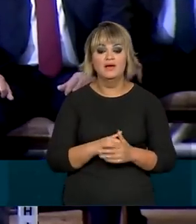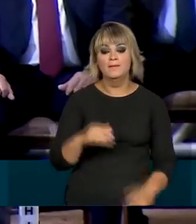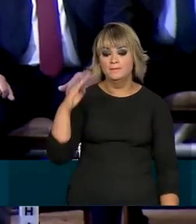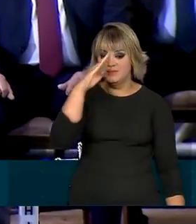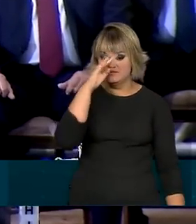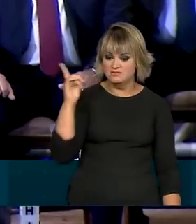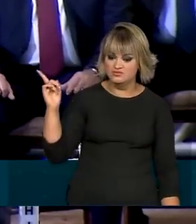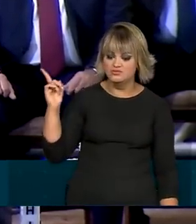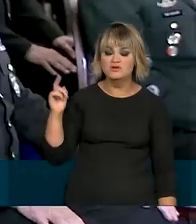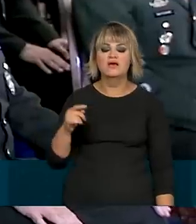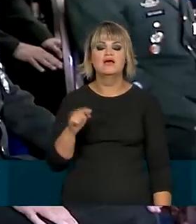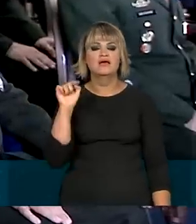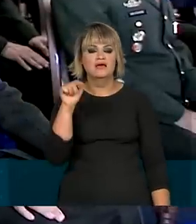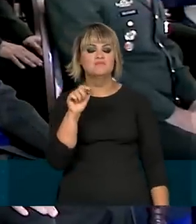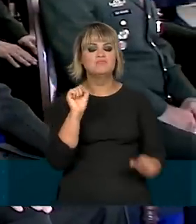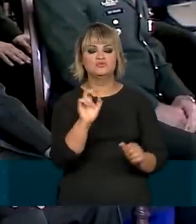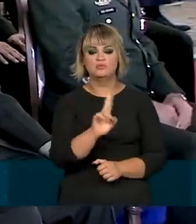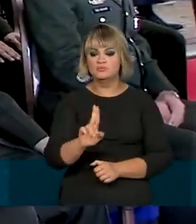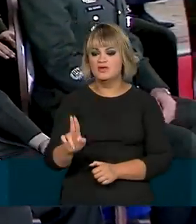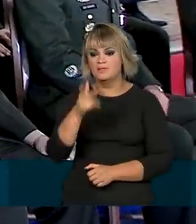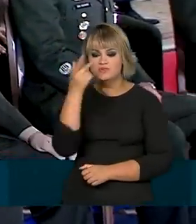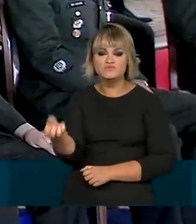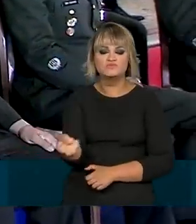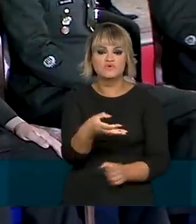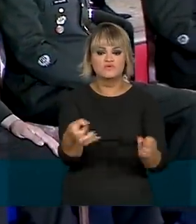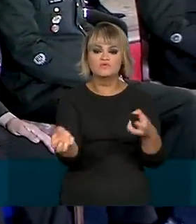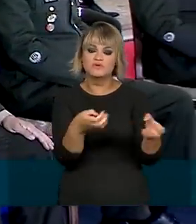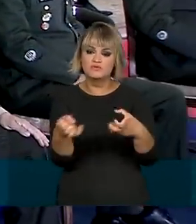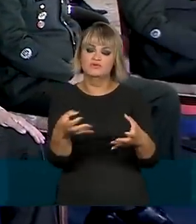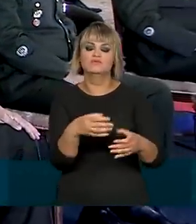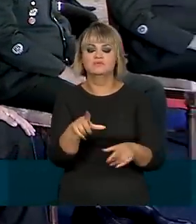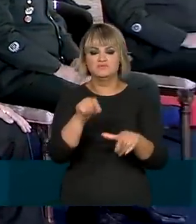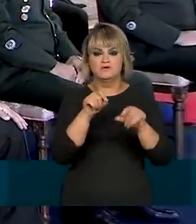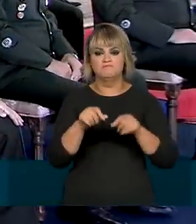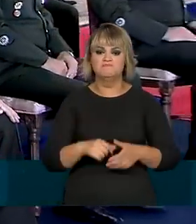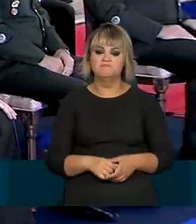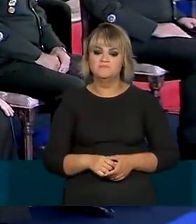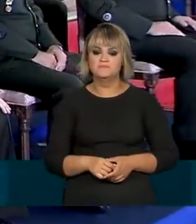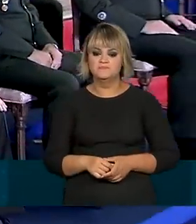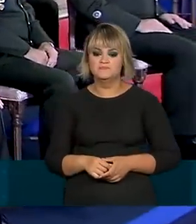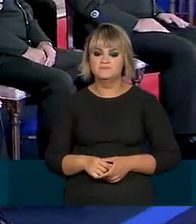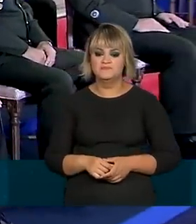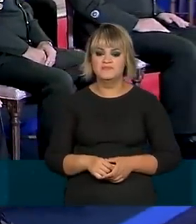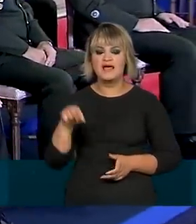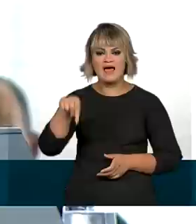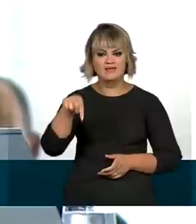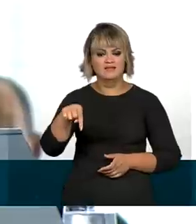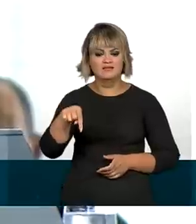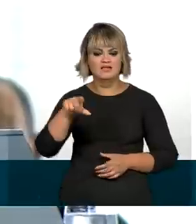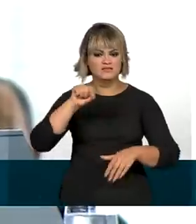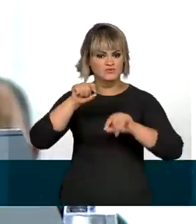tem a prerrogativa de nomear os novos oficiais superiores das Forças Armadas. Esta escolha,